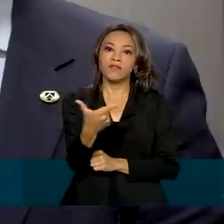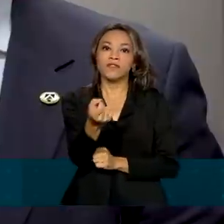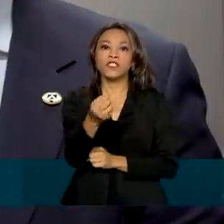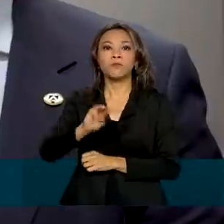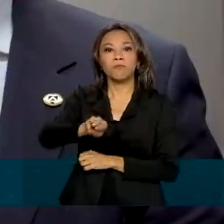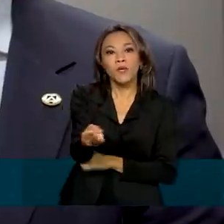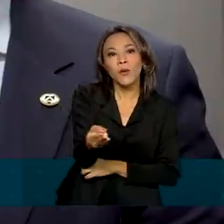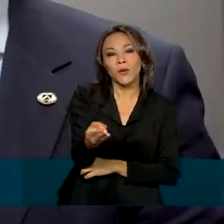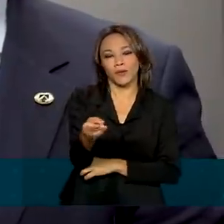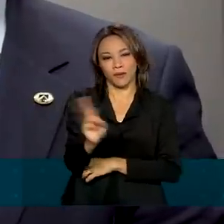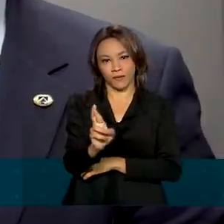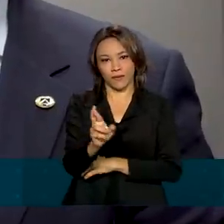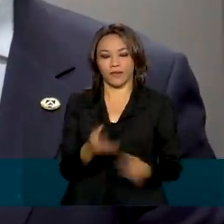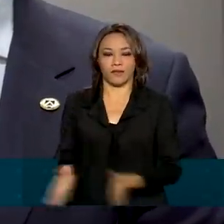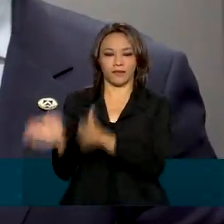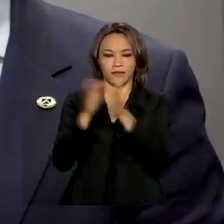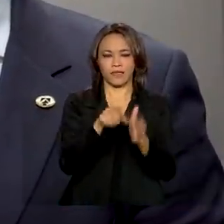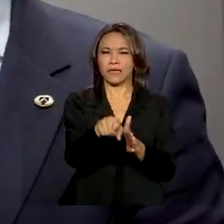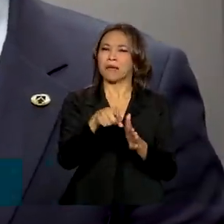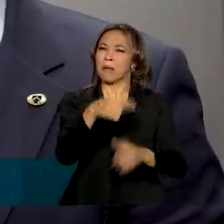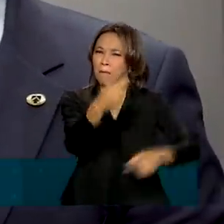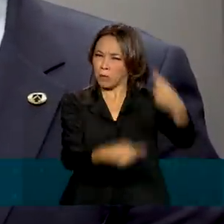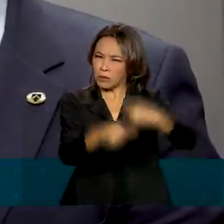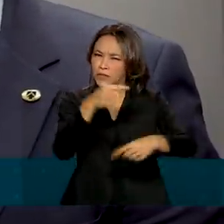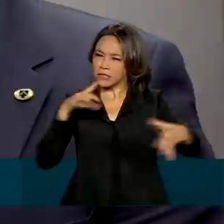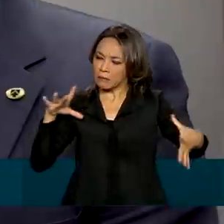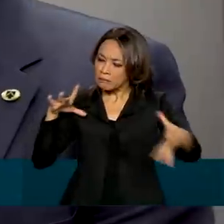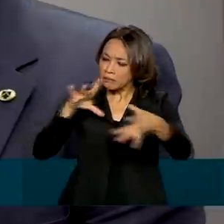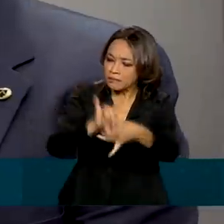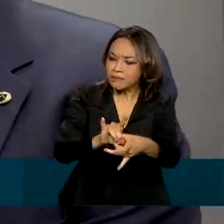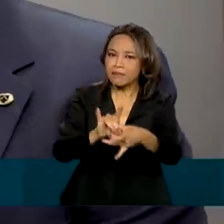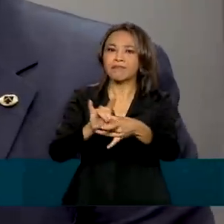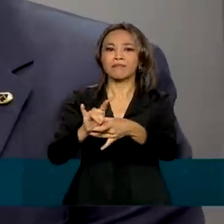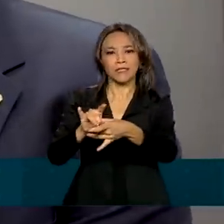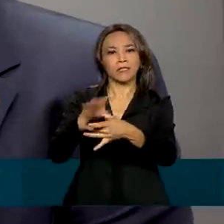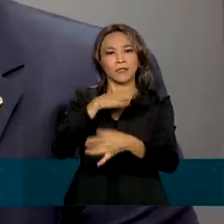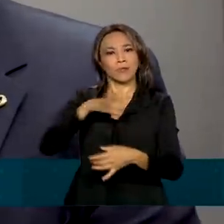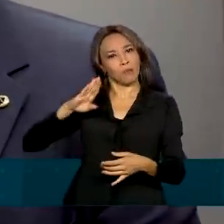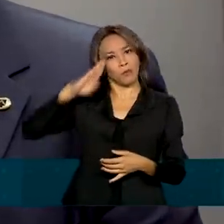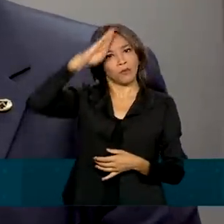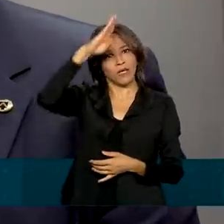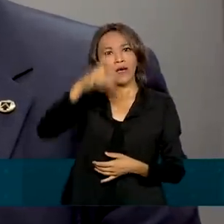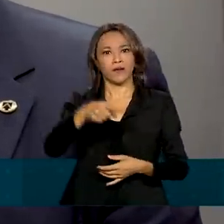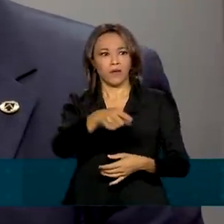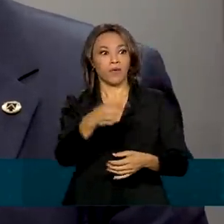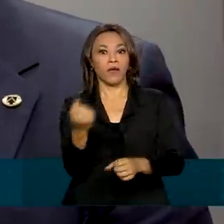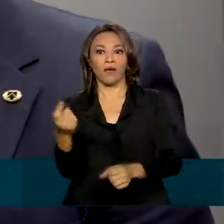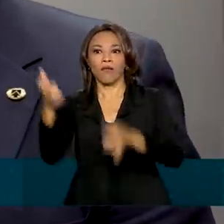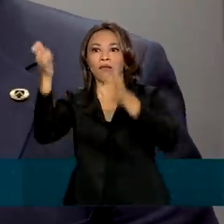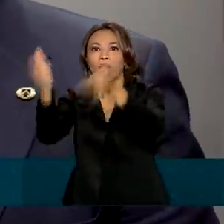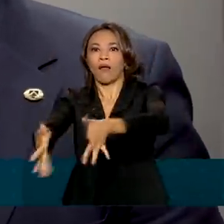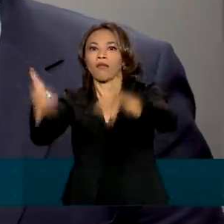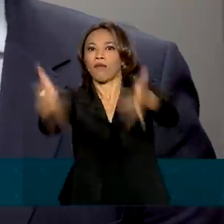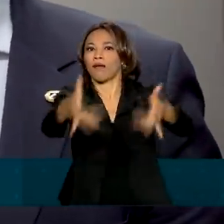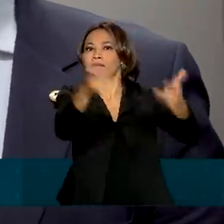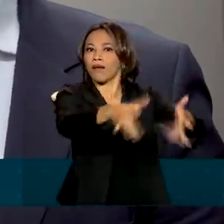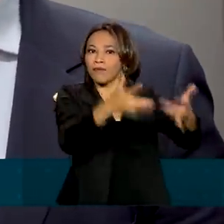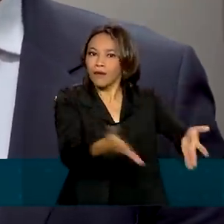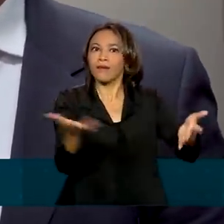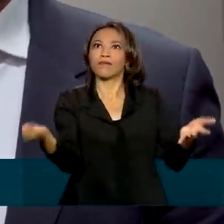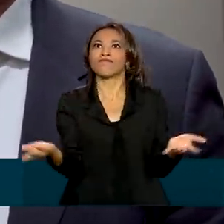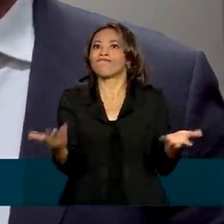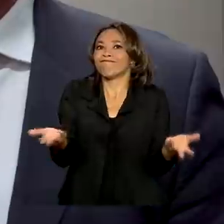Está muito alinhada com a política do governo Bolsonaro de manter, de terminar, de concluir aquilo que estava em andamento. Porque as obras